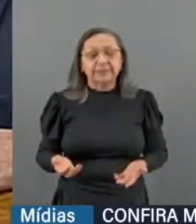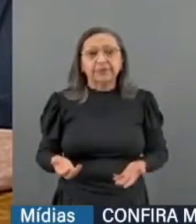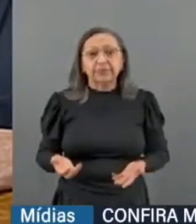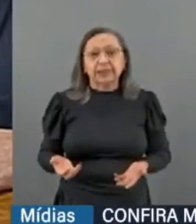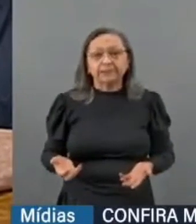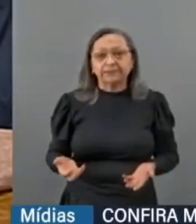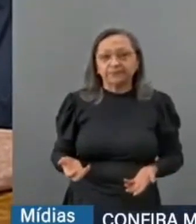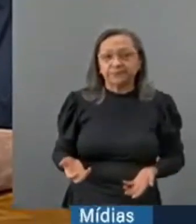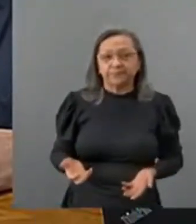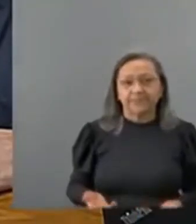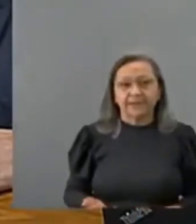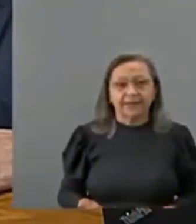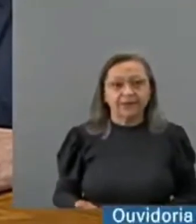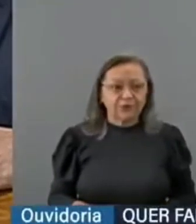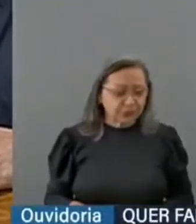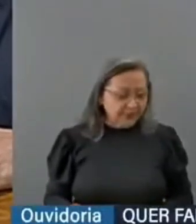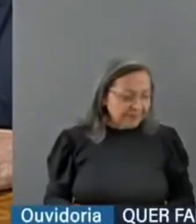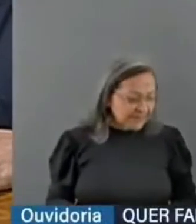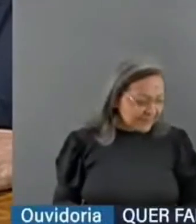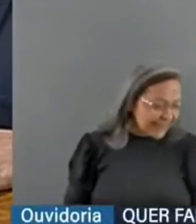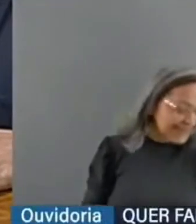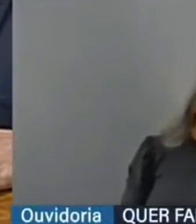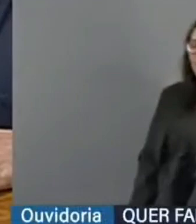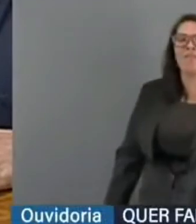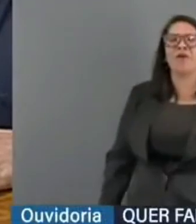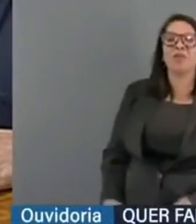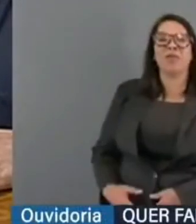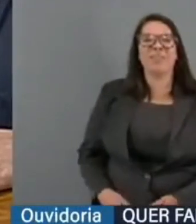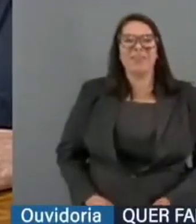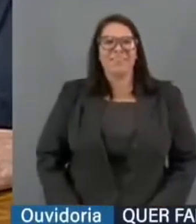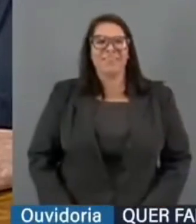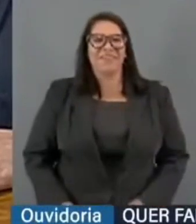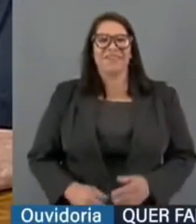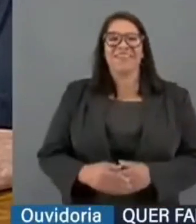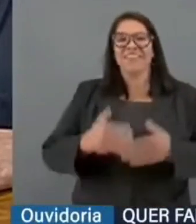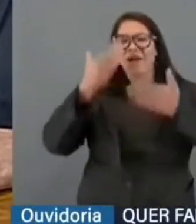questionamentos. Agradeço ao senhor e ao senhor presidente Davi Alcolumbe pela paciência.